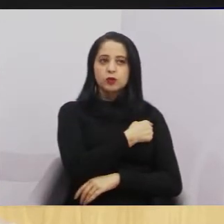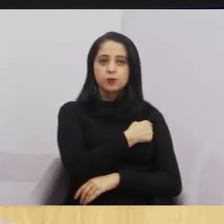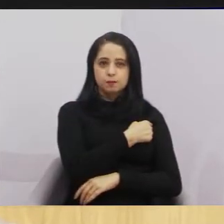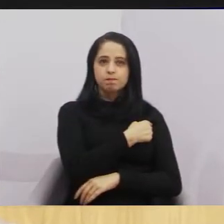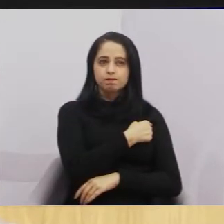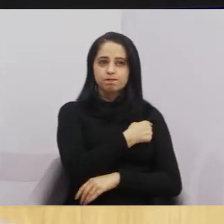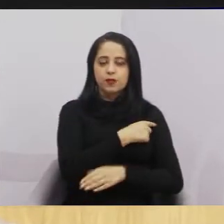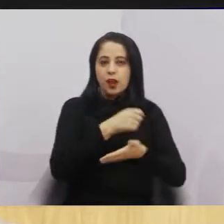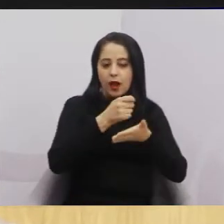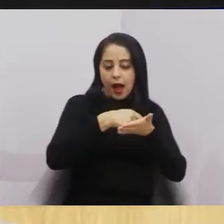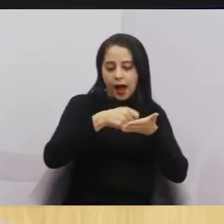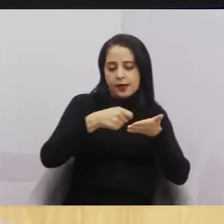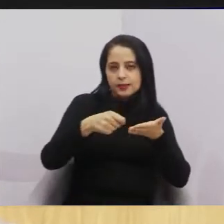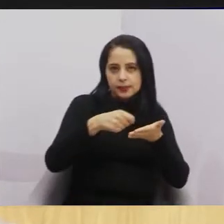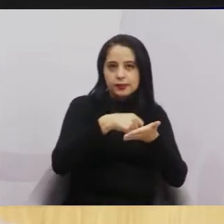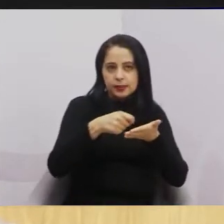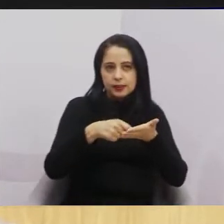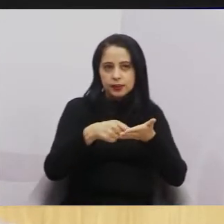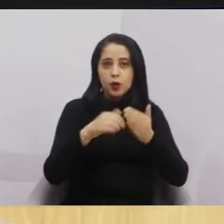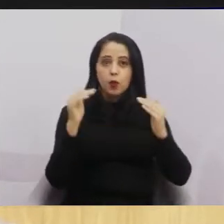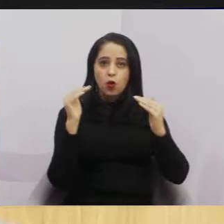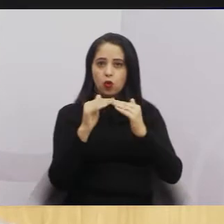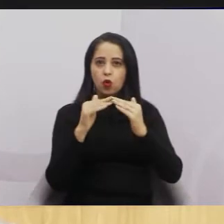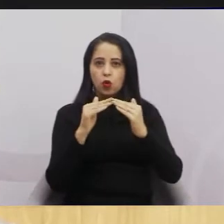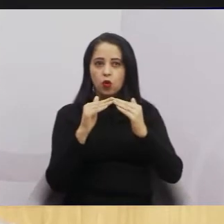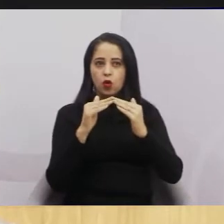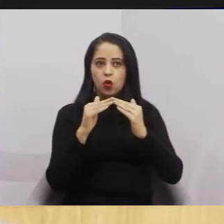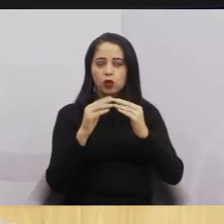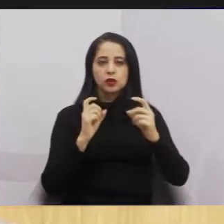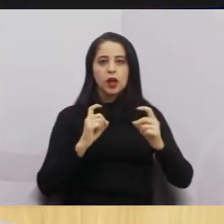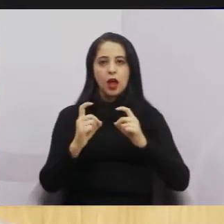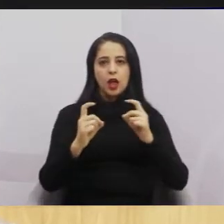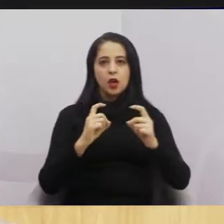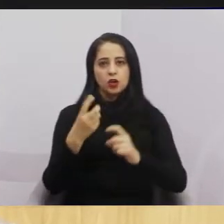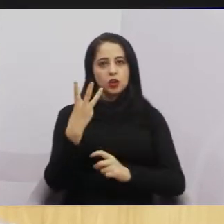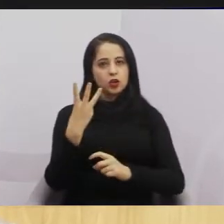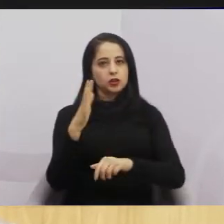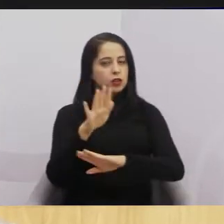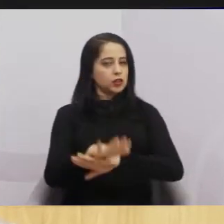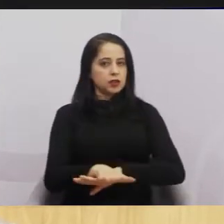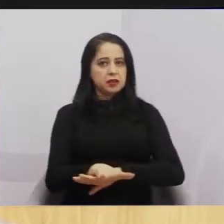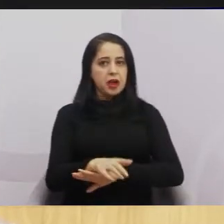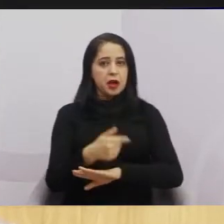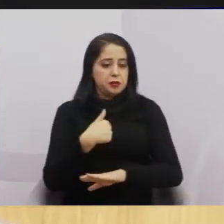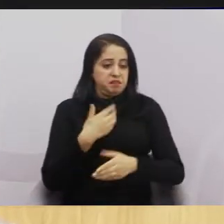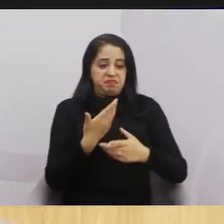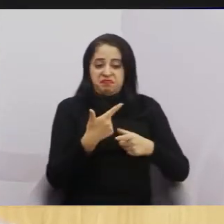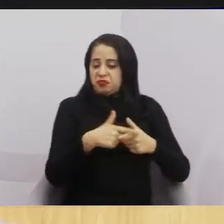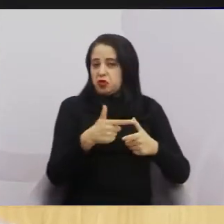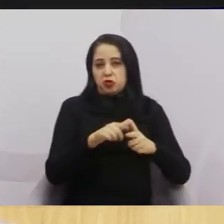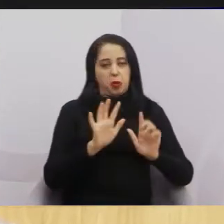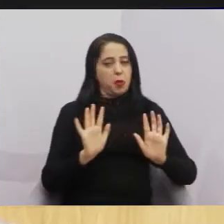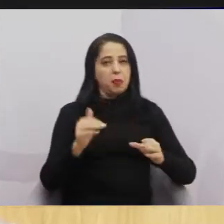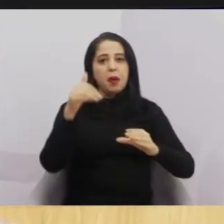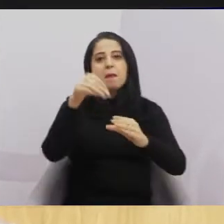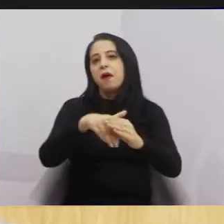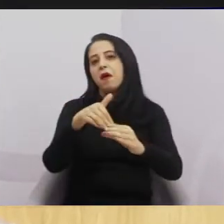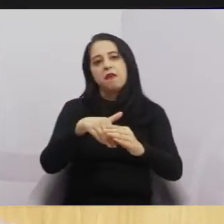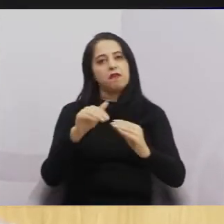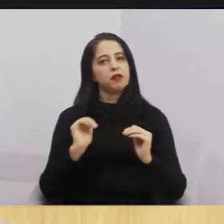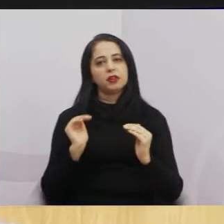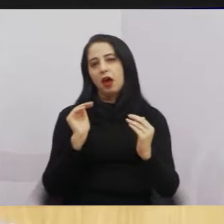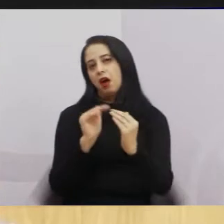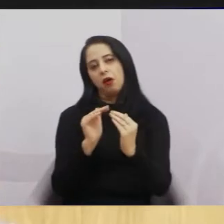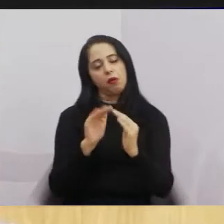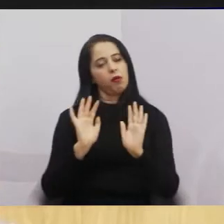de ser às três horas da tarde, eu não vejo problema manter a minha votação de três horas. eu não vejo problema manter